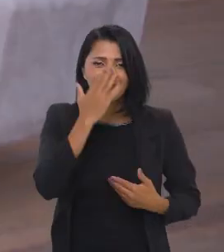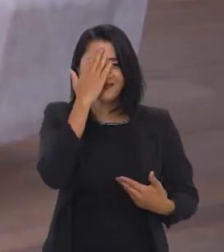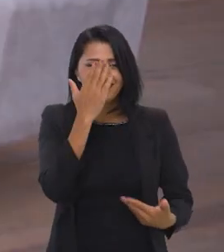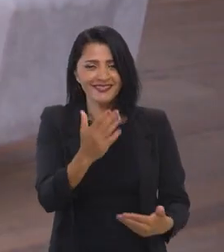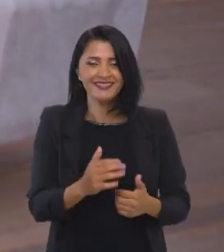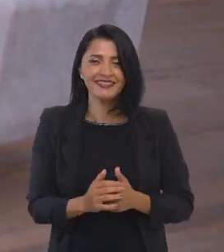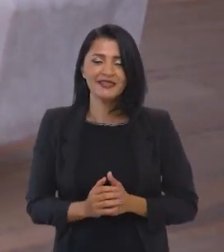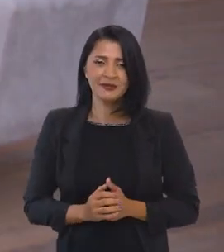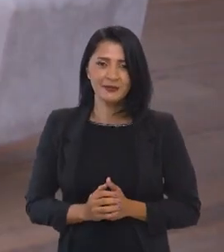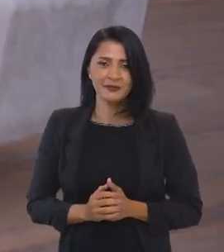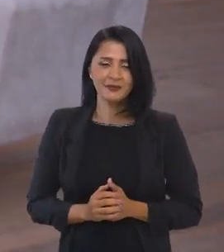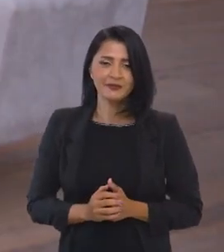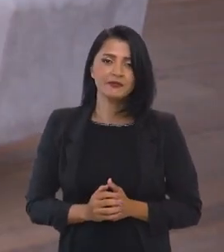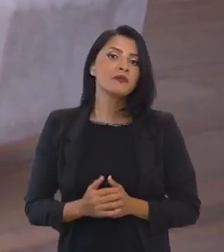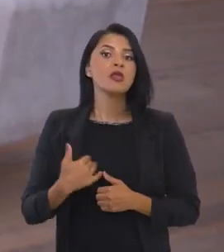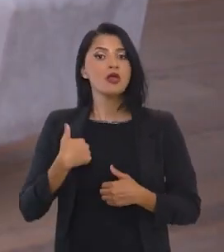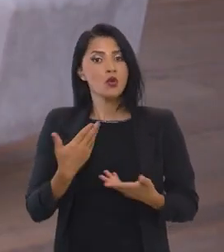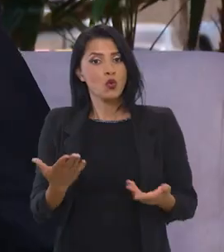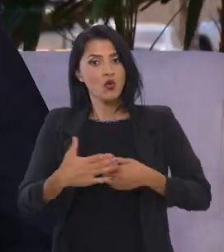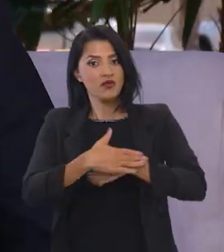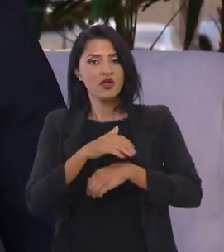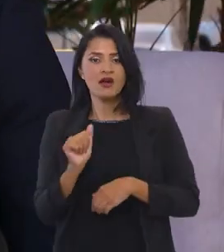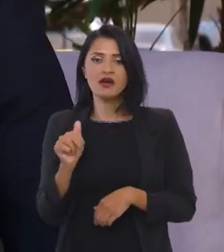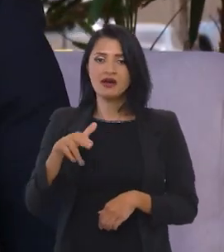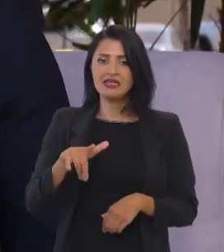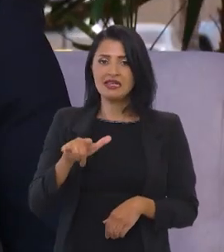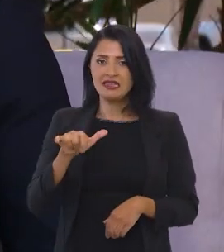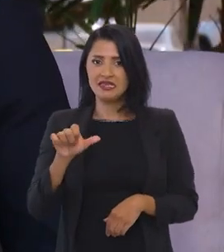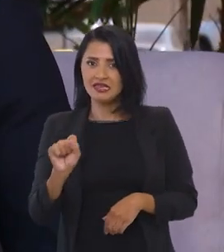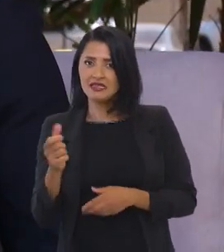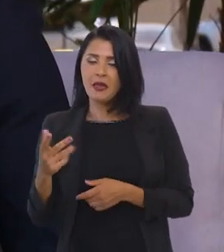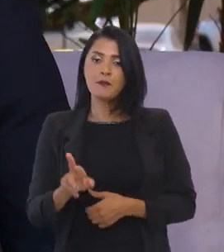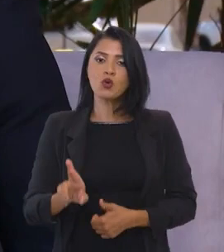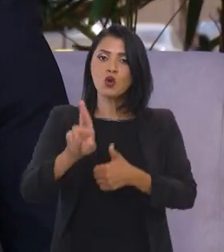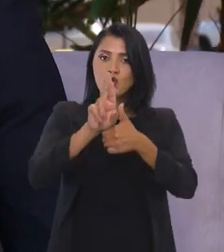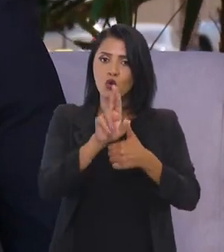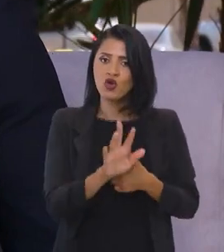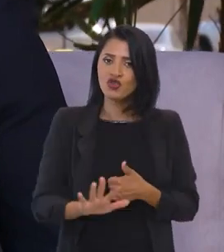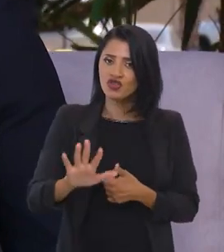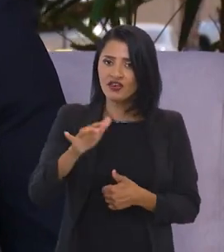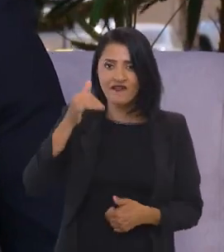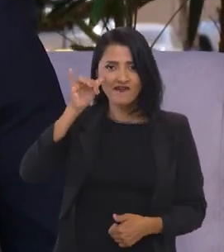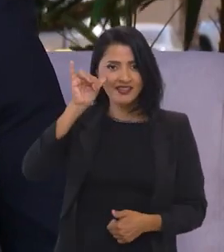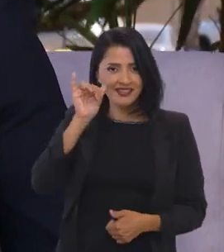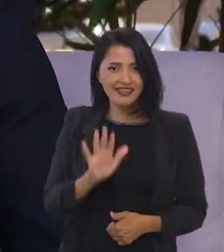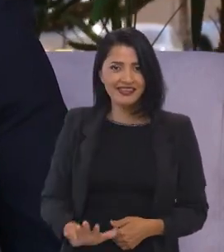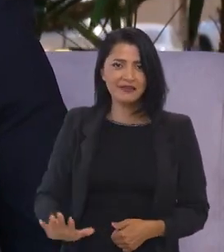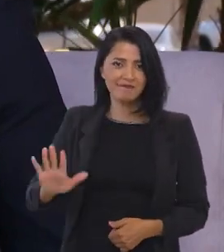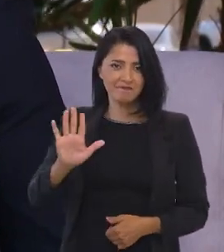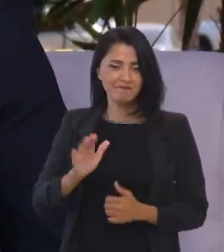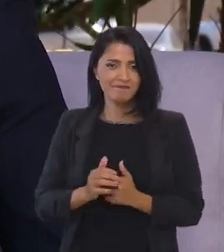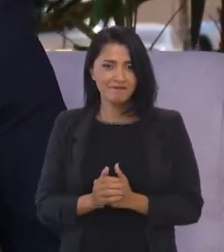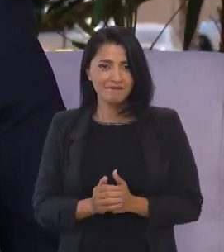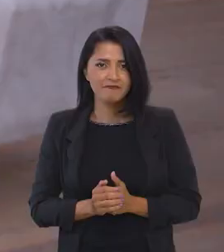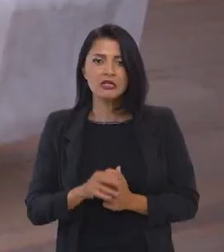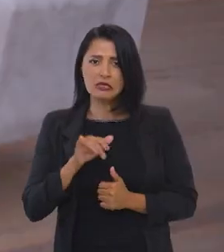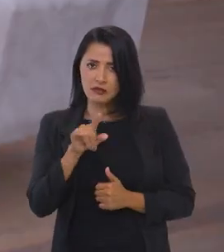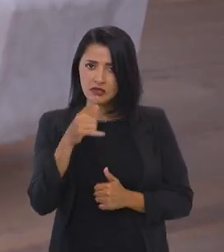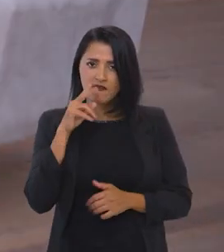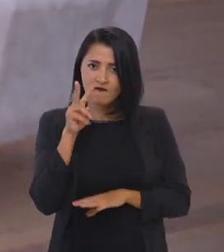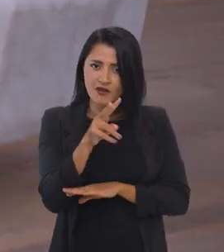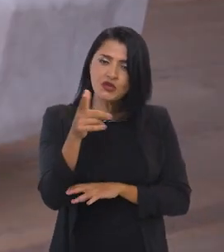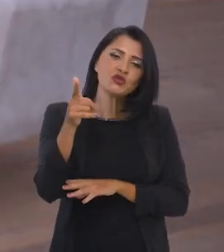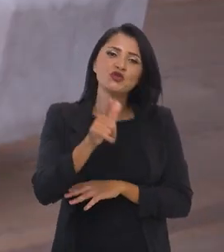brasileira. Muito obrigada. Eu conversei com a Ana Elize de Almeida, Procuradora-Geral da Fazenda Nacional.